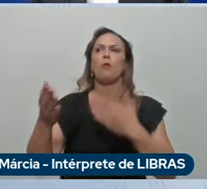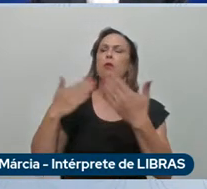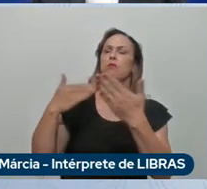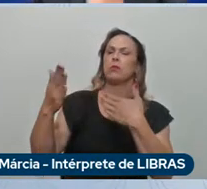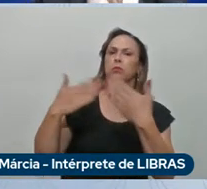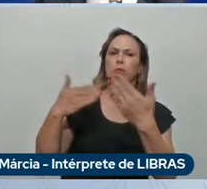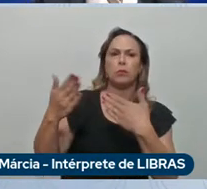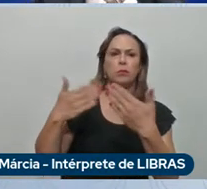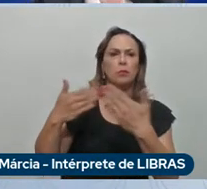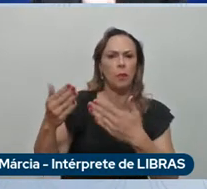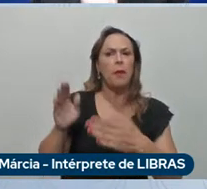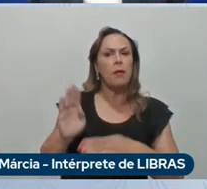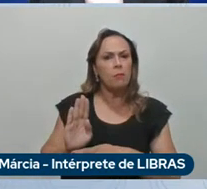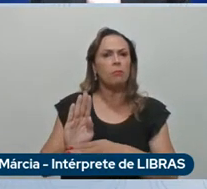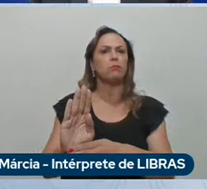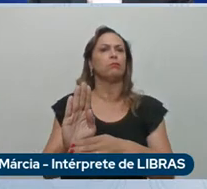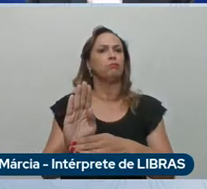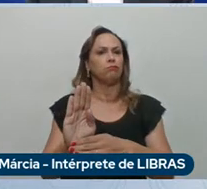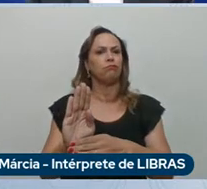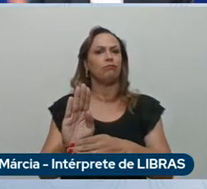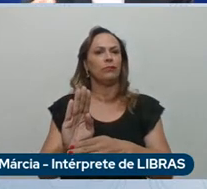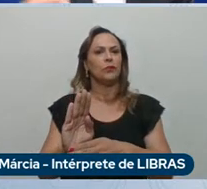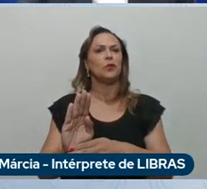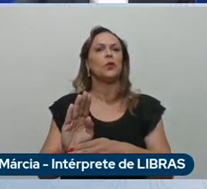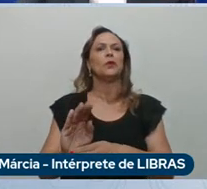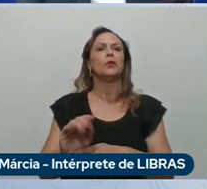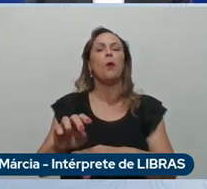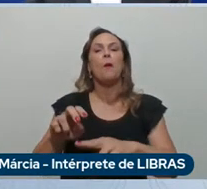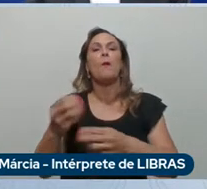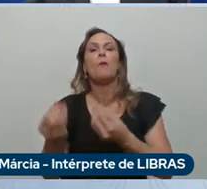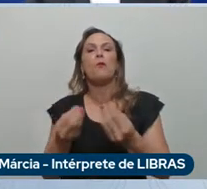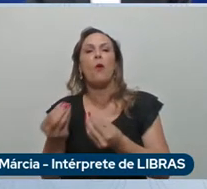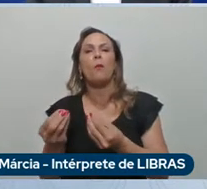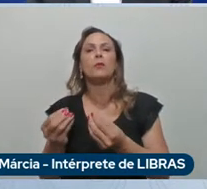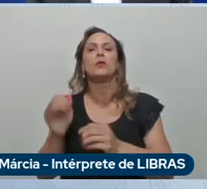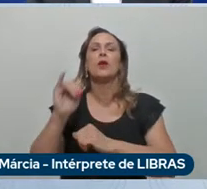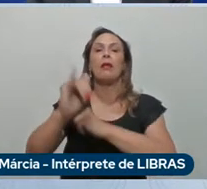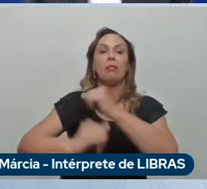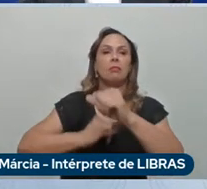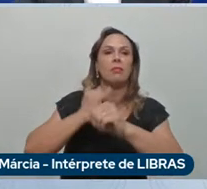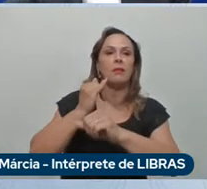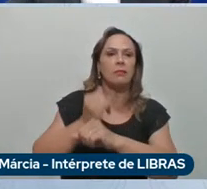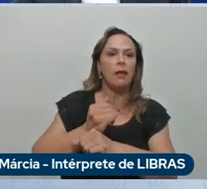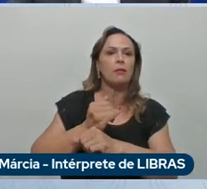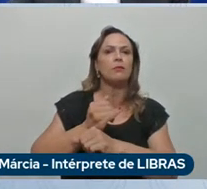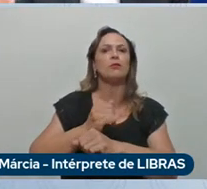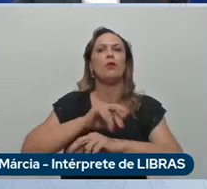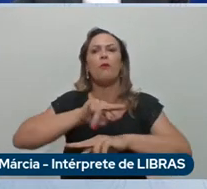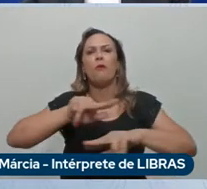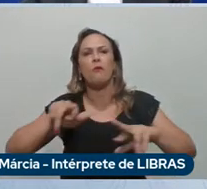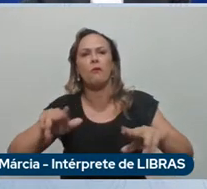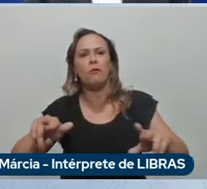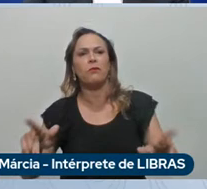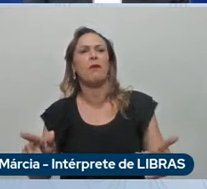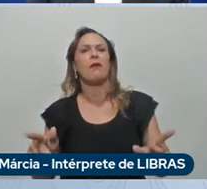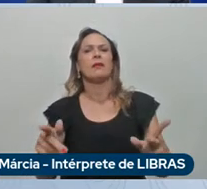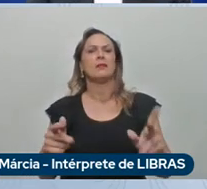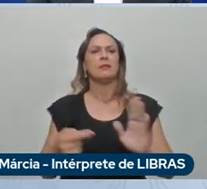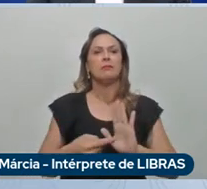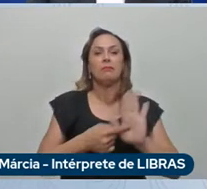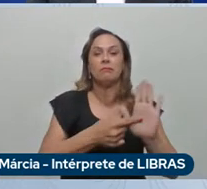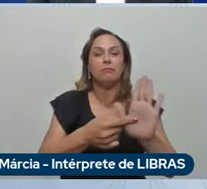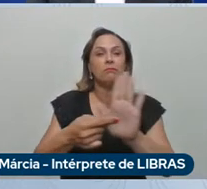nos enviam através da internet das coisas sinais relacionados a ciclo de